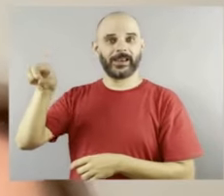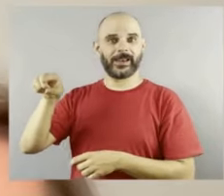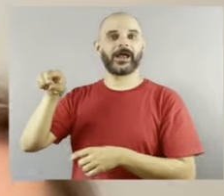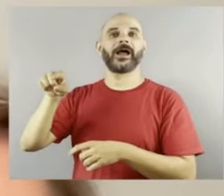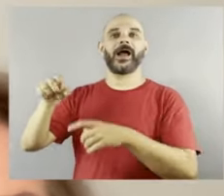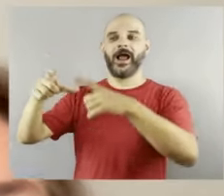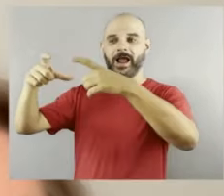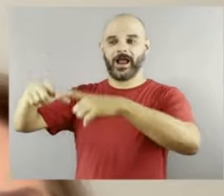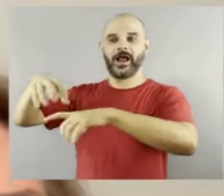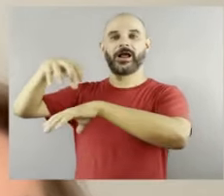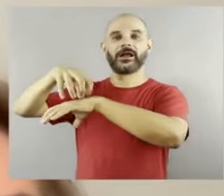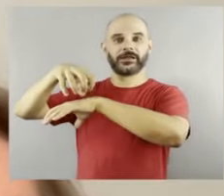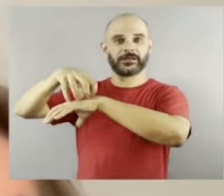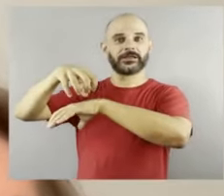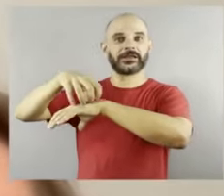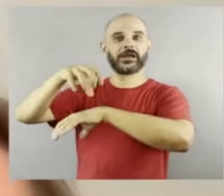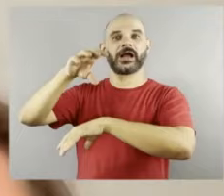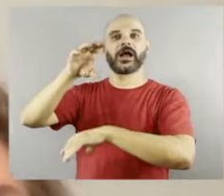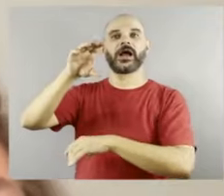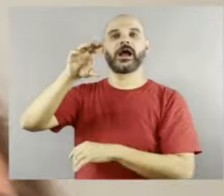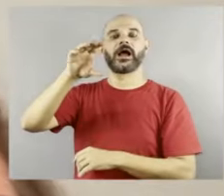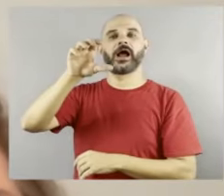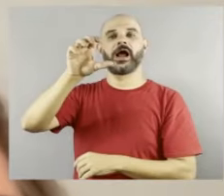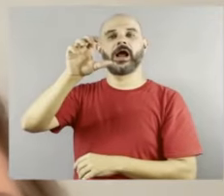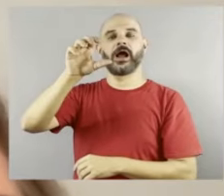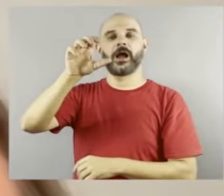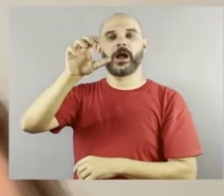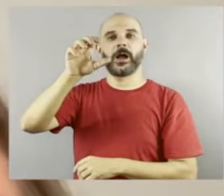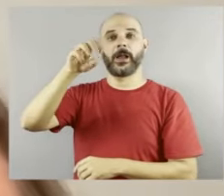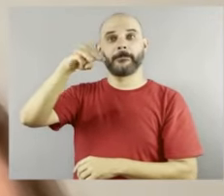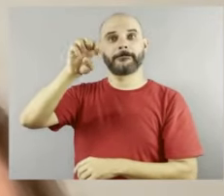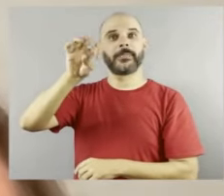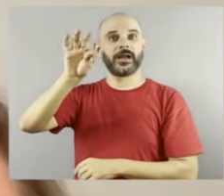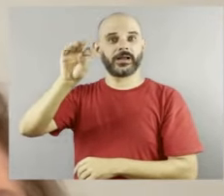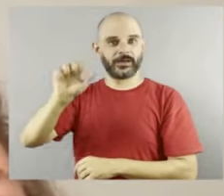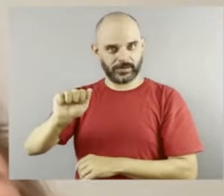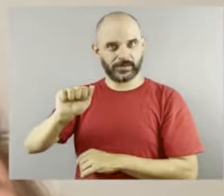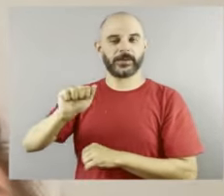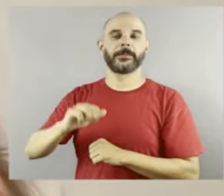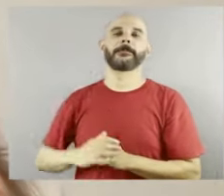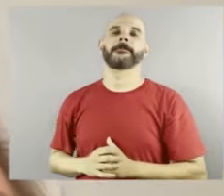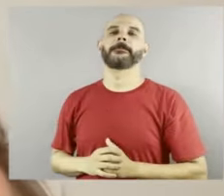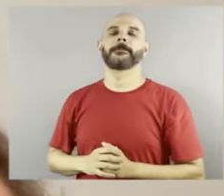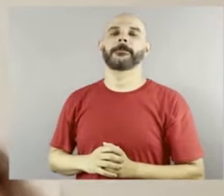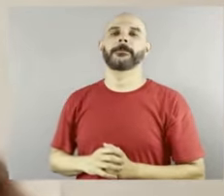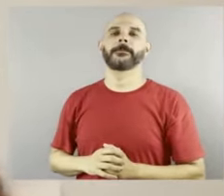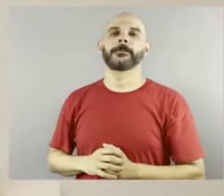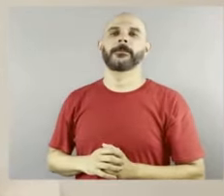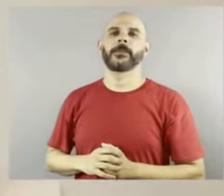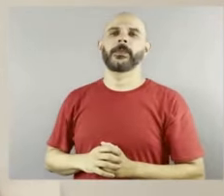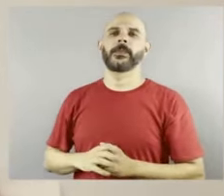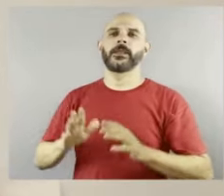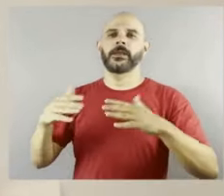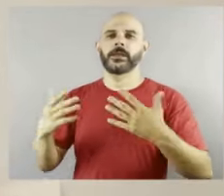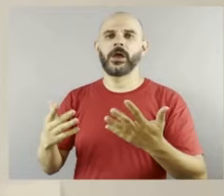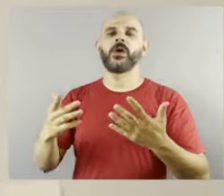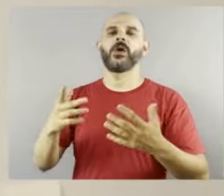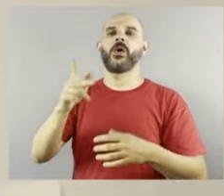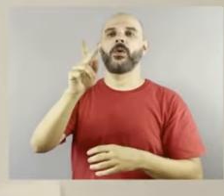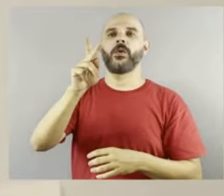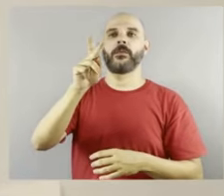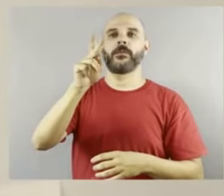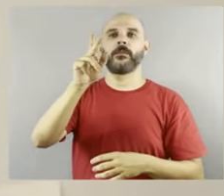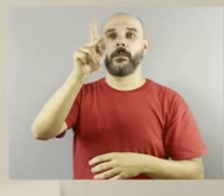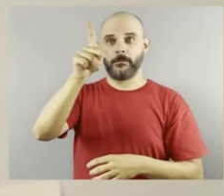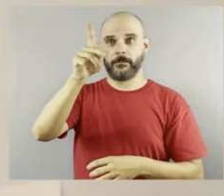produtora e o outro é o mais social da organização governamental, mas você falou uma coisa muito importante, que são os